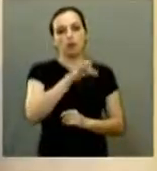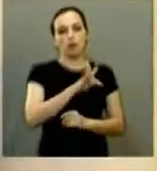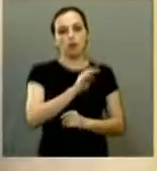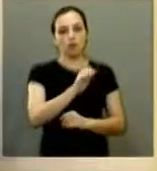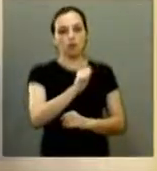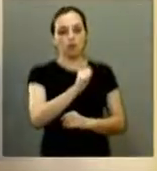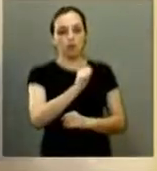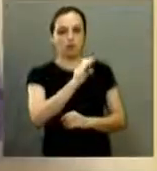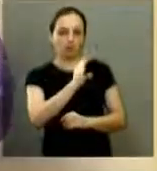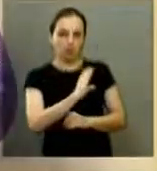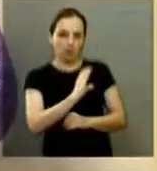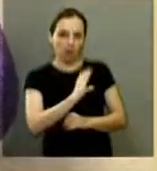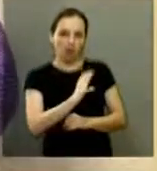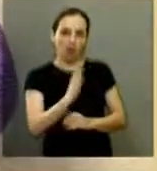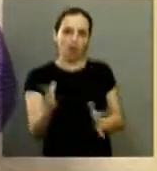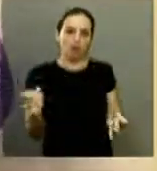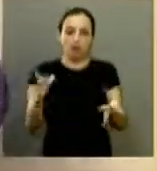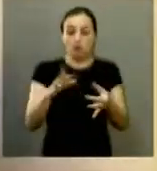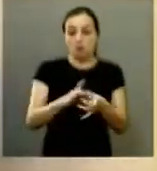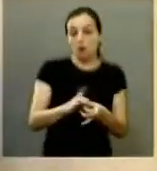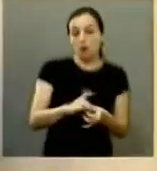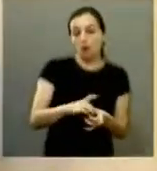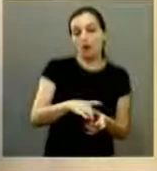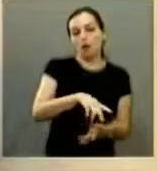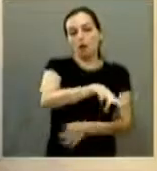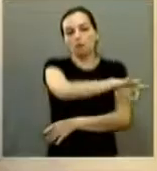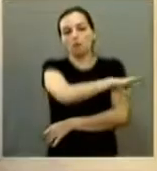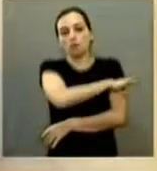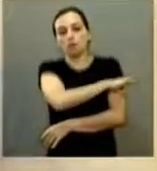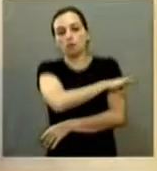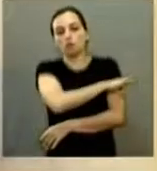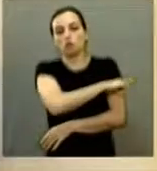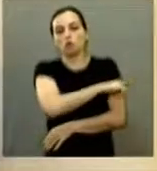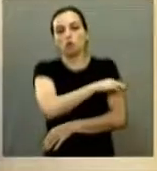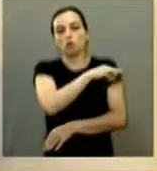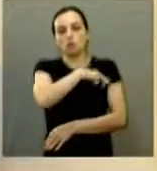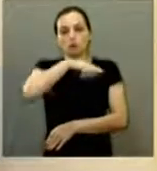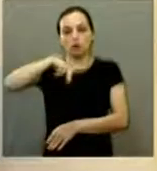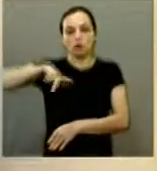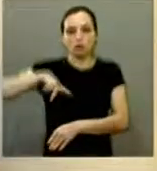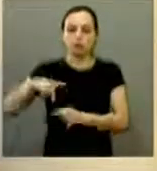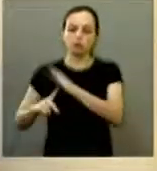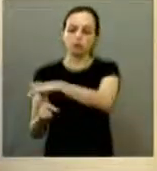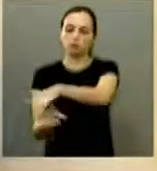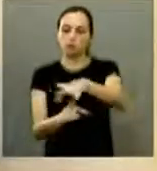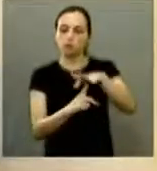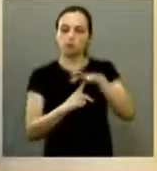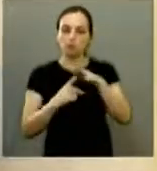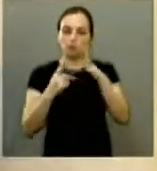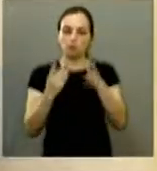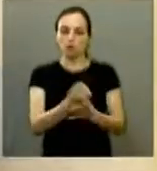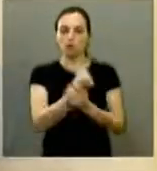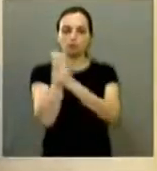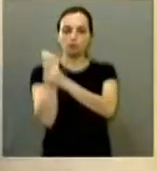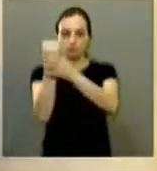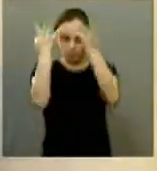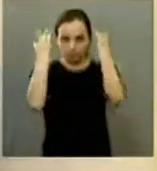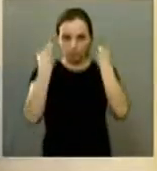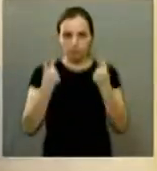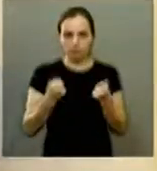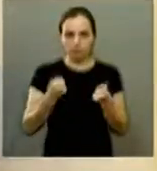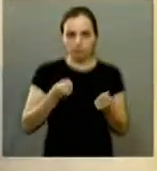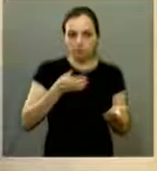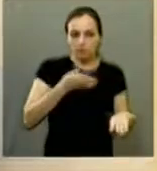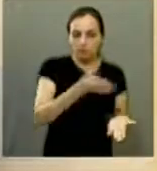a Prefeitura e o Ministério Público do Meio Ambiente no que se refere a proteção animal da última visita que eu